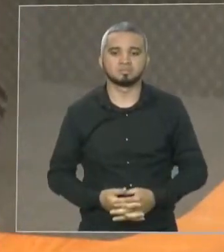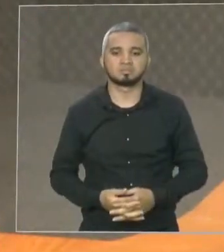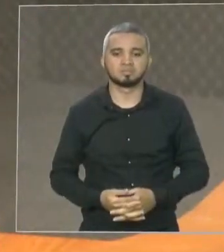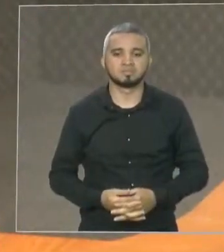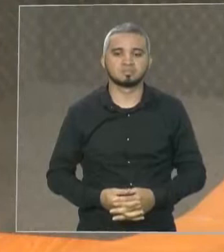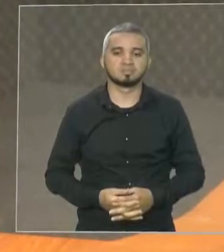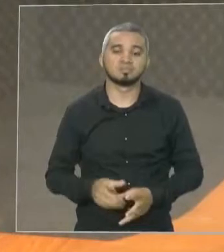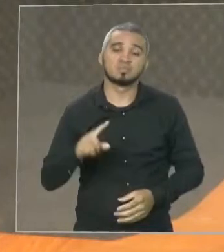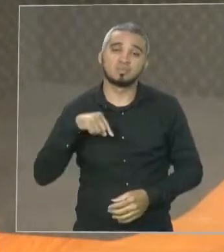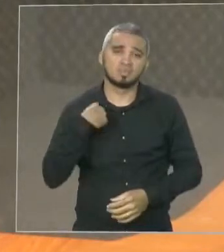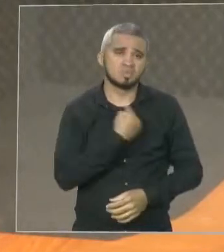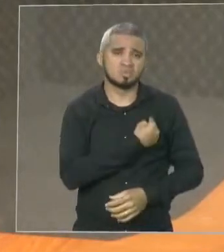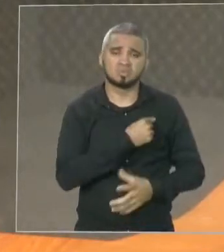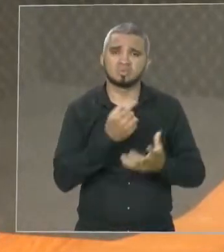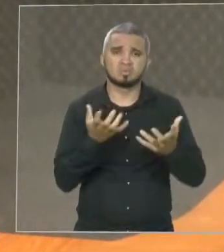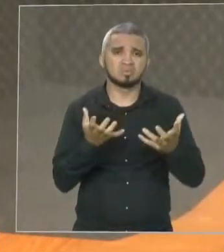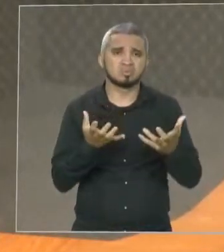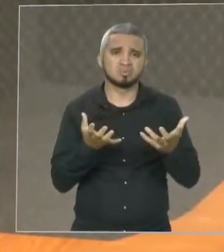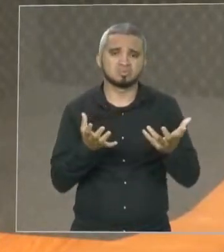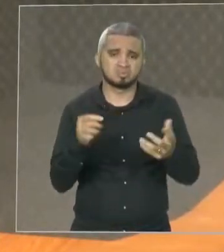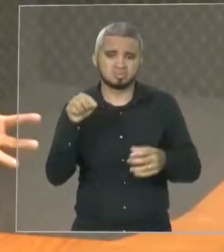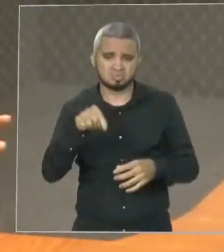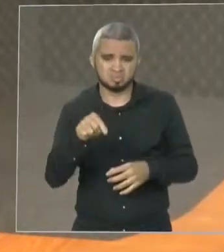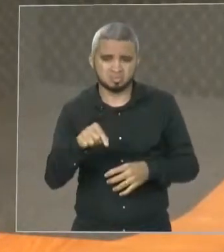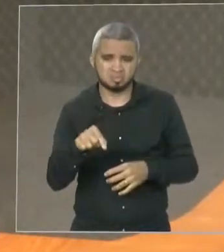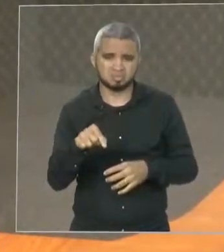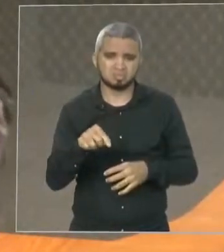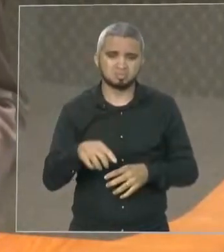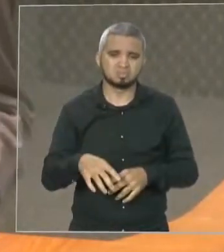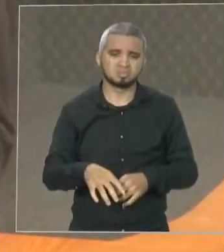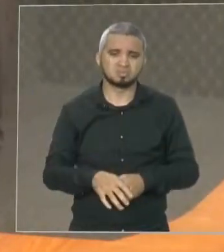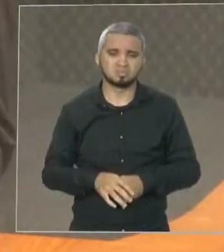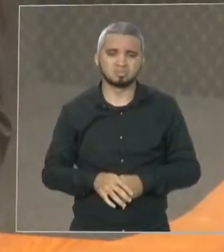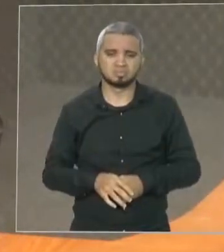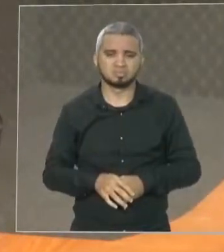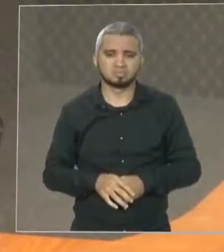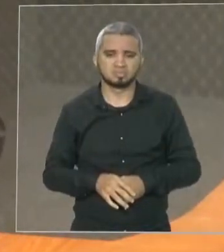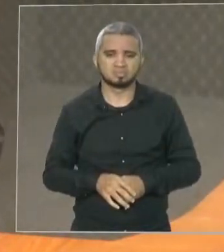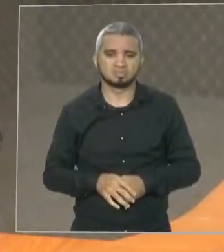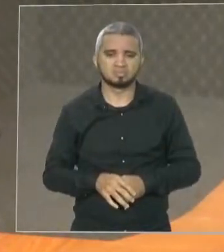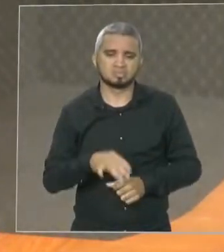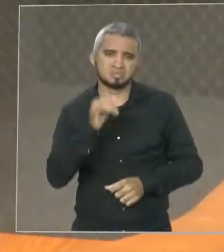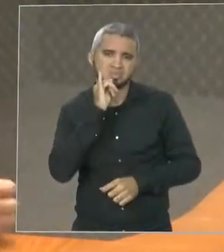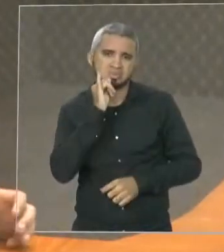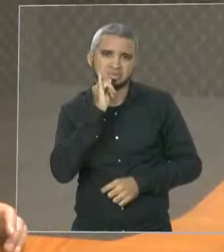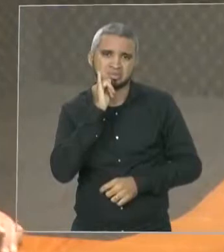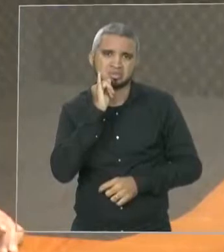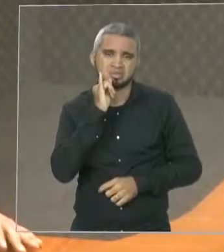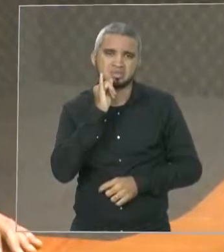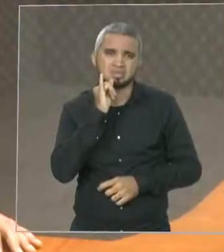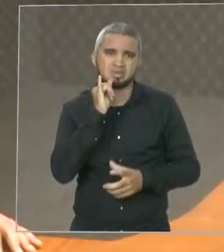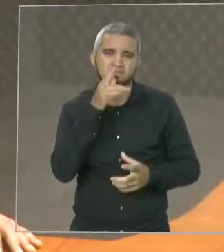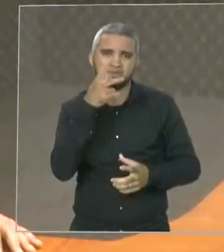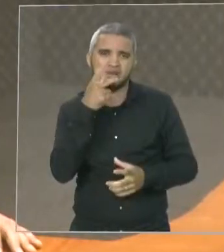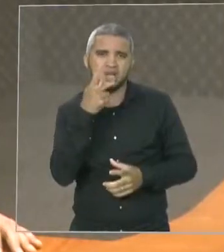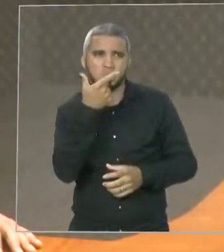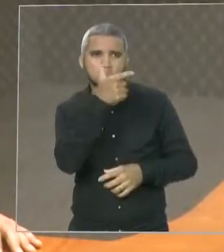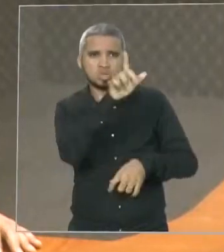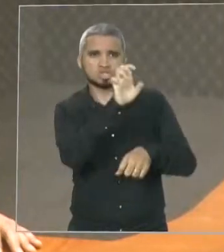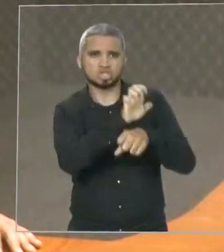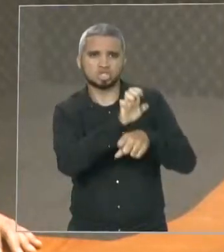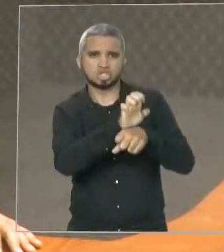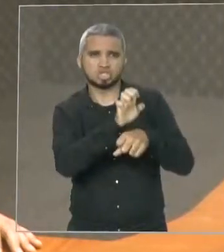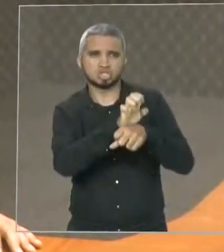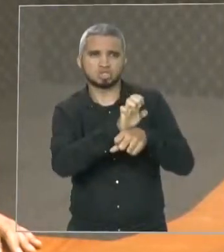não queremos, de maneira alguma, de maneira alguma, desprestigiar o estudante de outro Estado. Não se trata